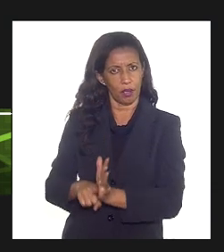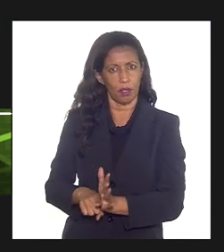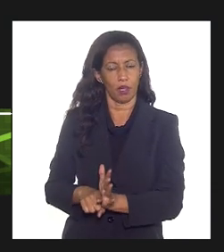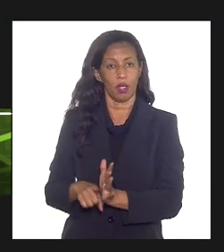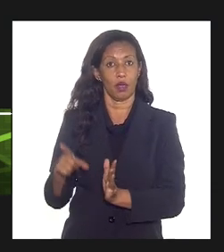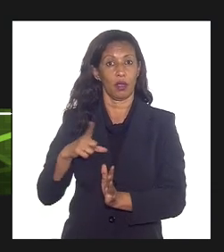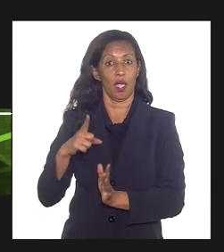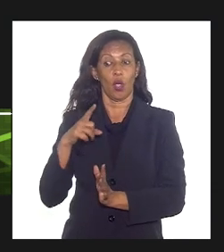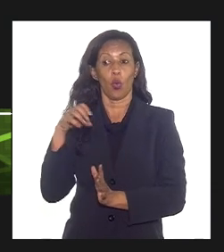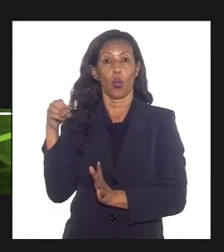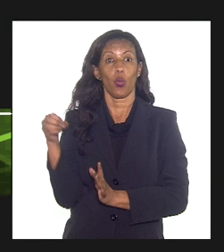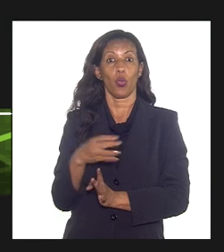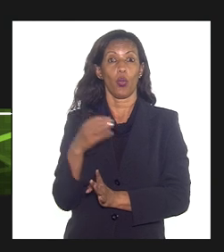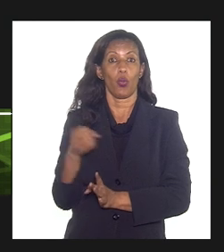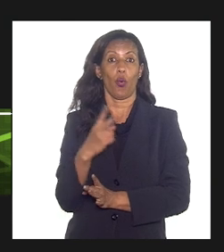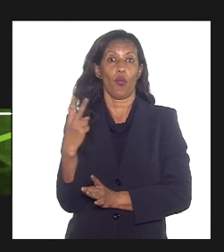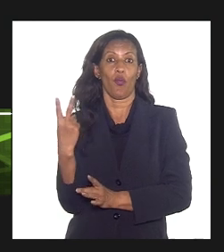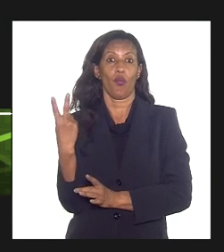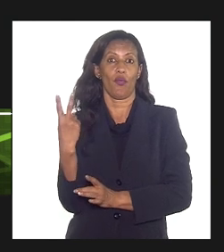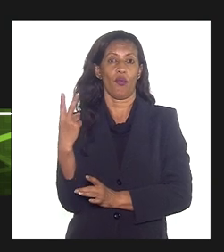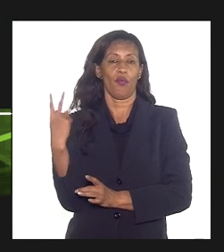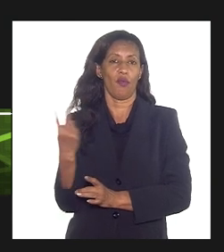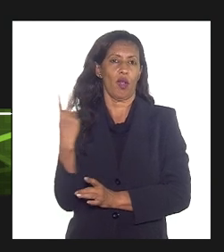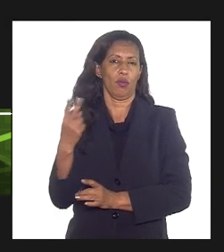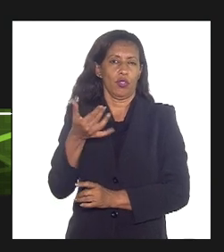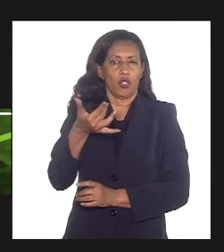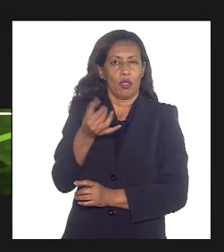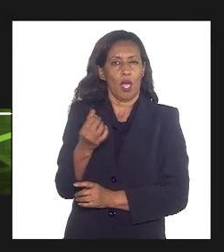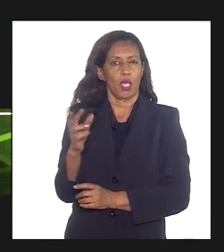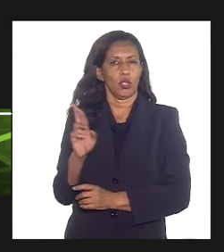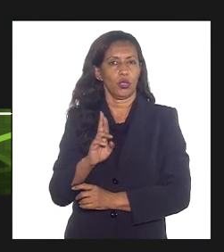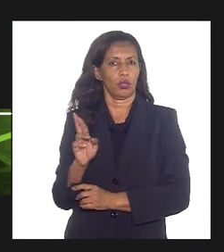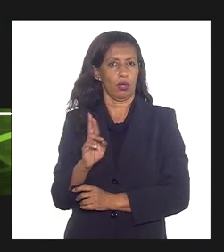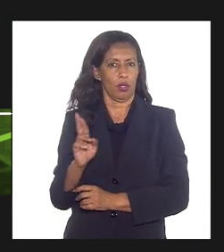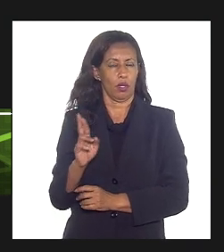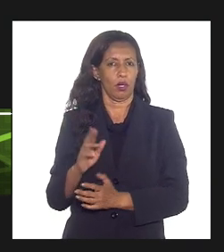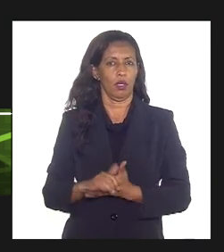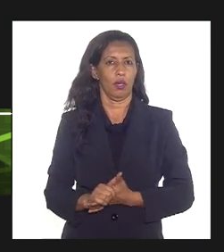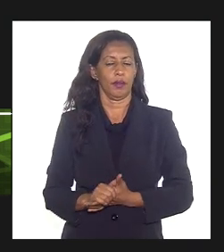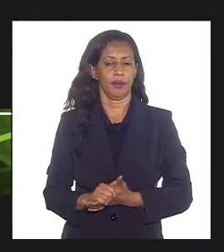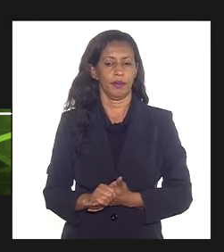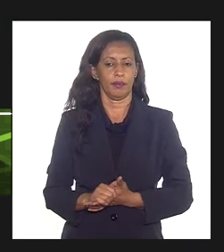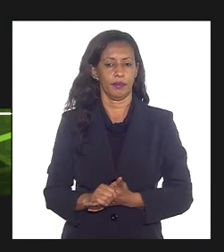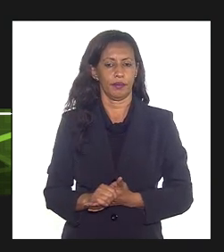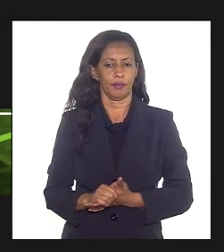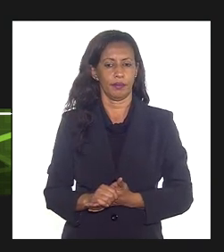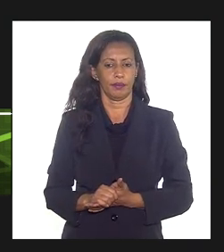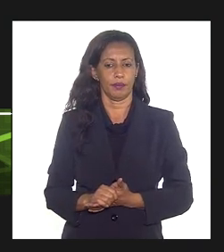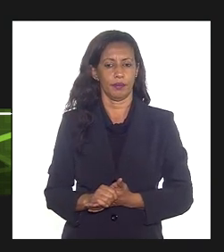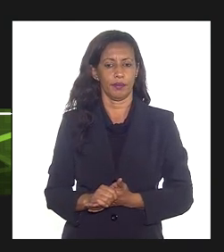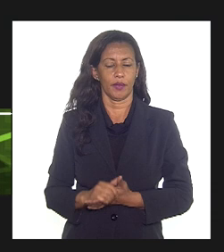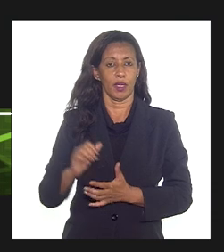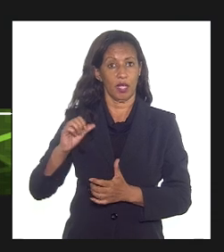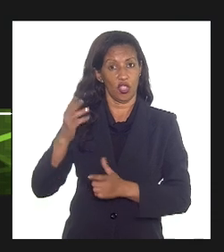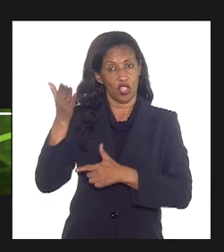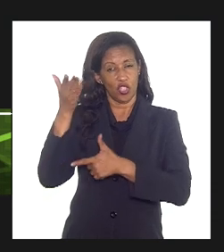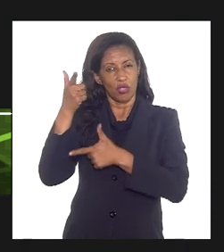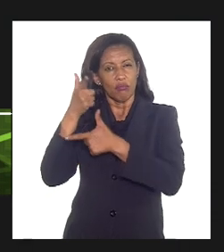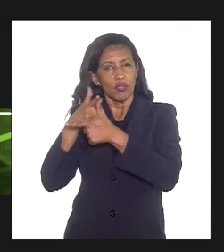uma nova cota trimestral de 10 dólares e 83 centavos, basicamente, dividindo os 1.300 pelo novo período.